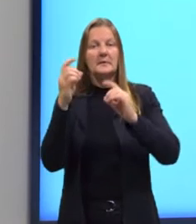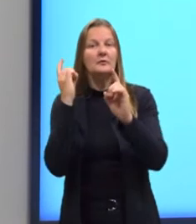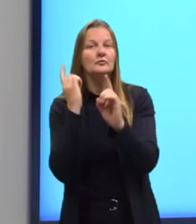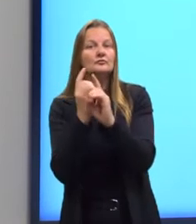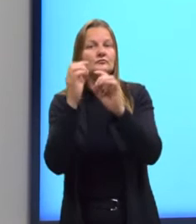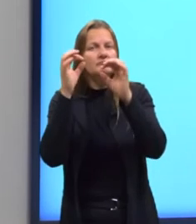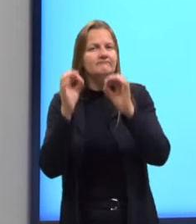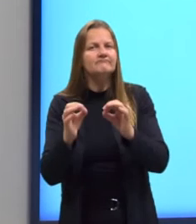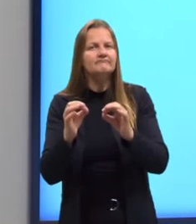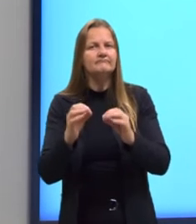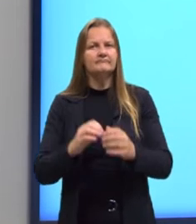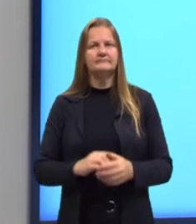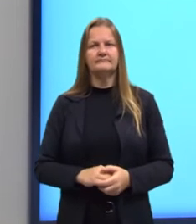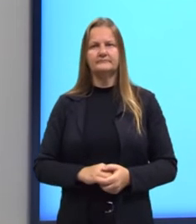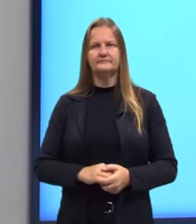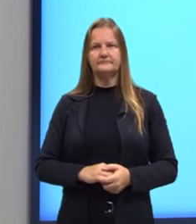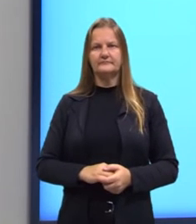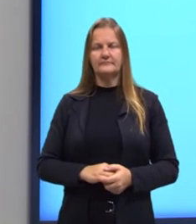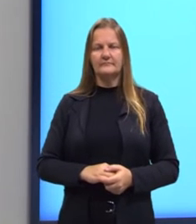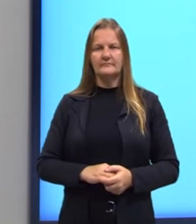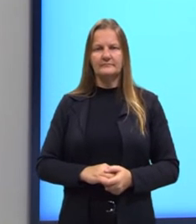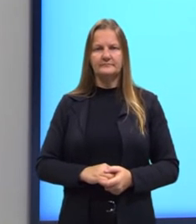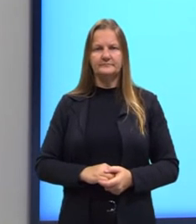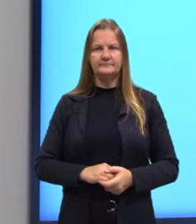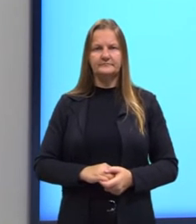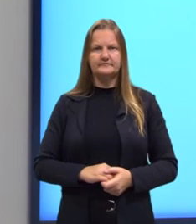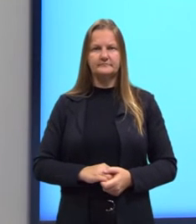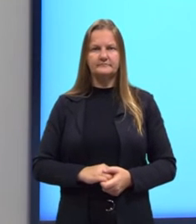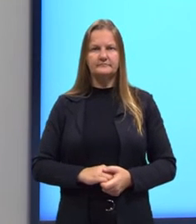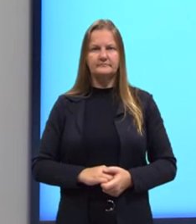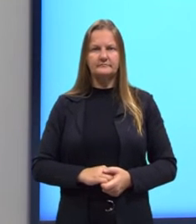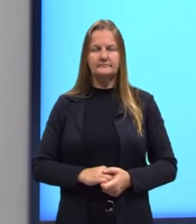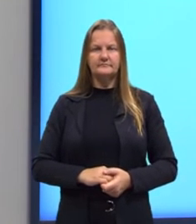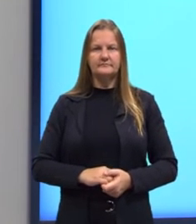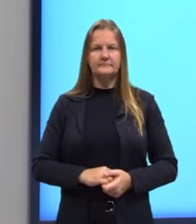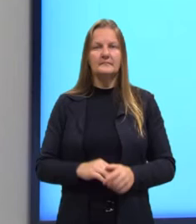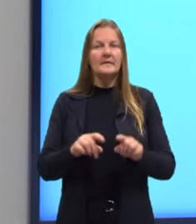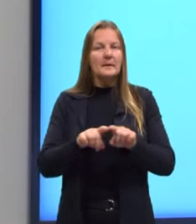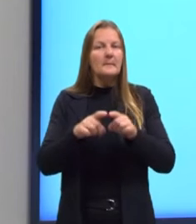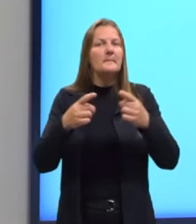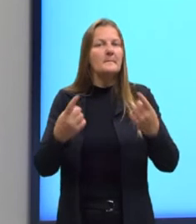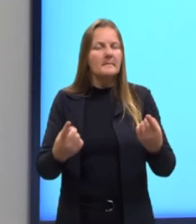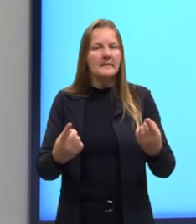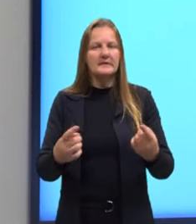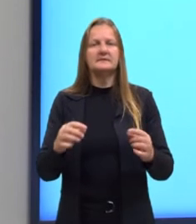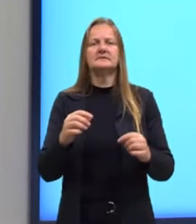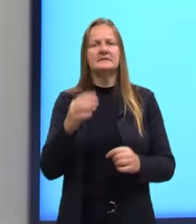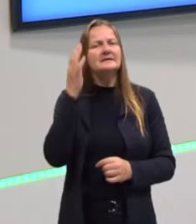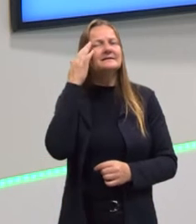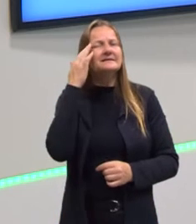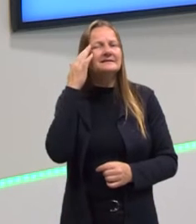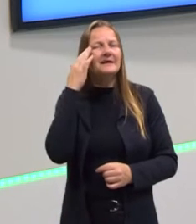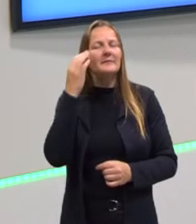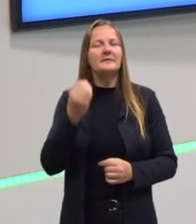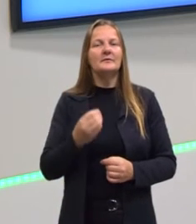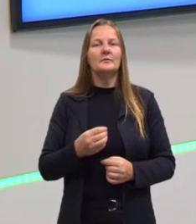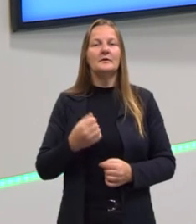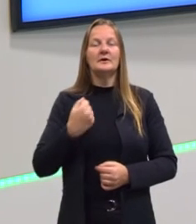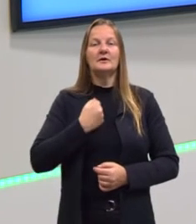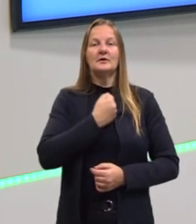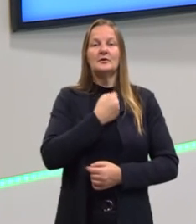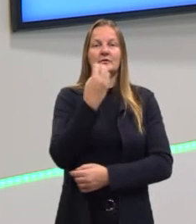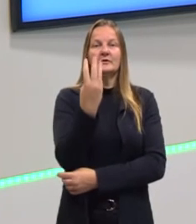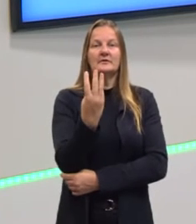termos para, então, chegar no termo que nós buscávamos. Mas, aqui, nós sabemos que chega ali no três.